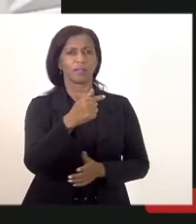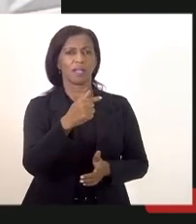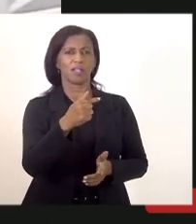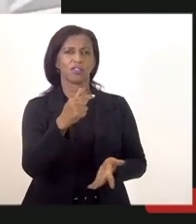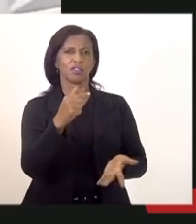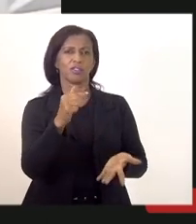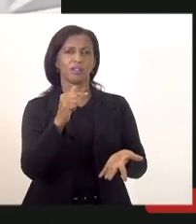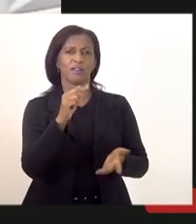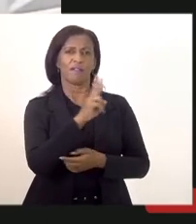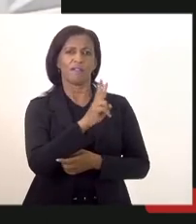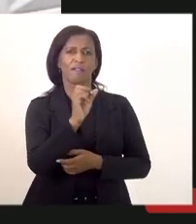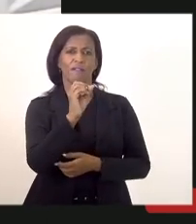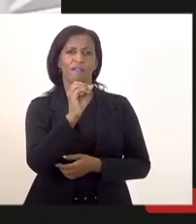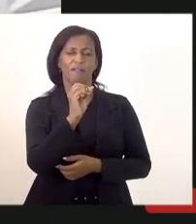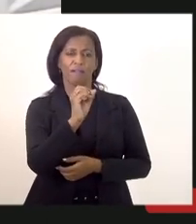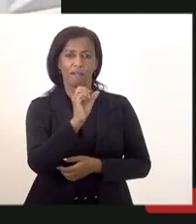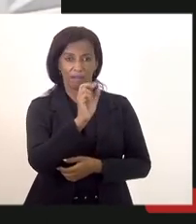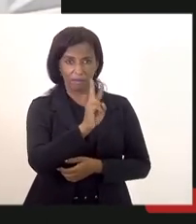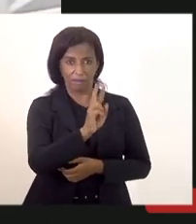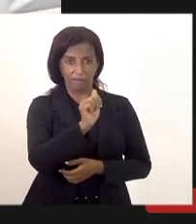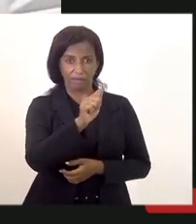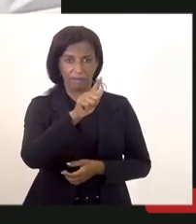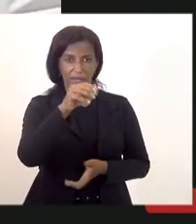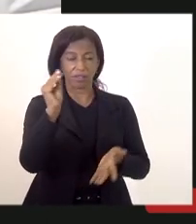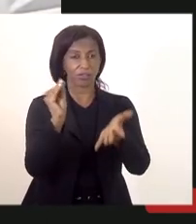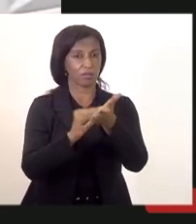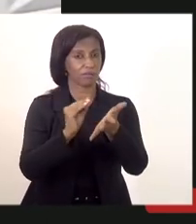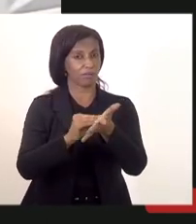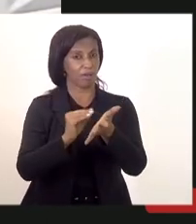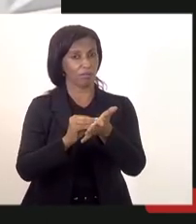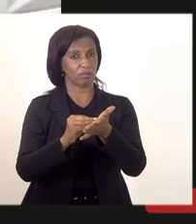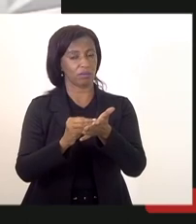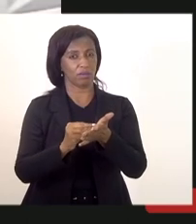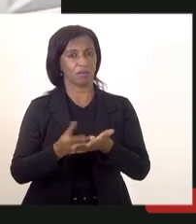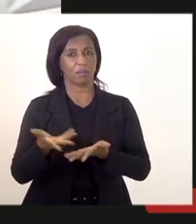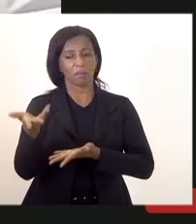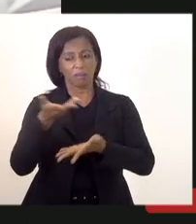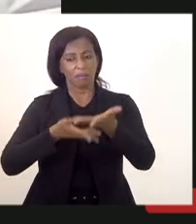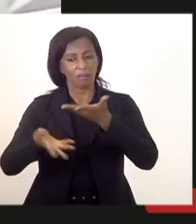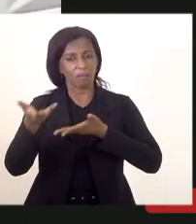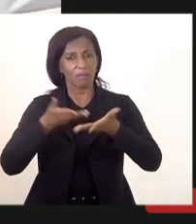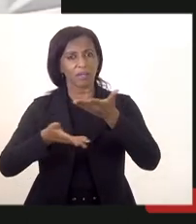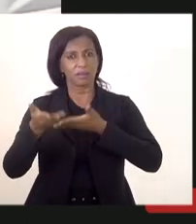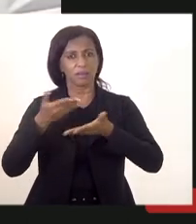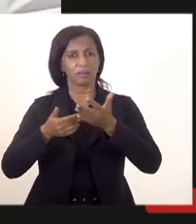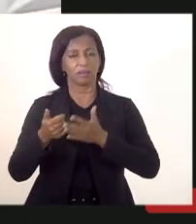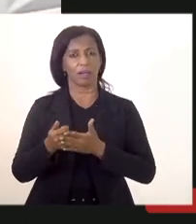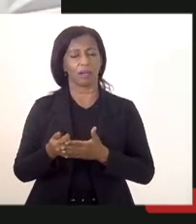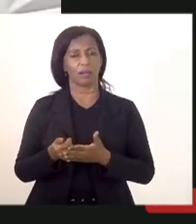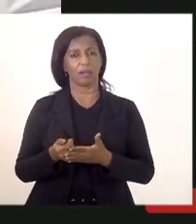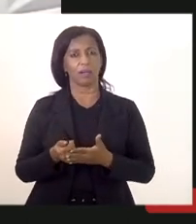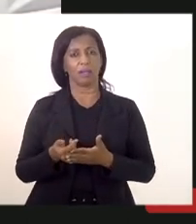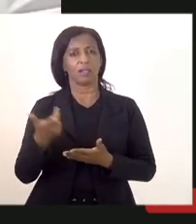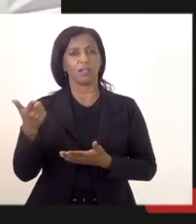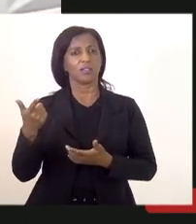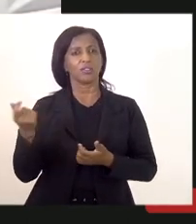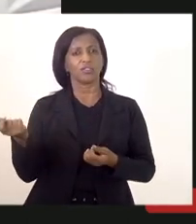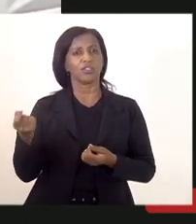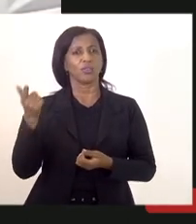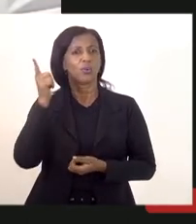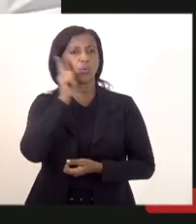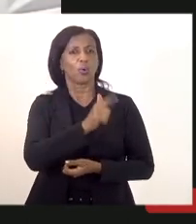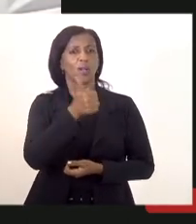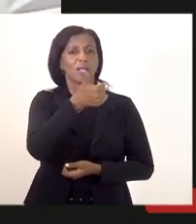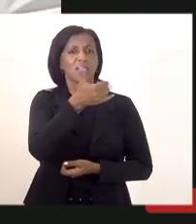né retirando as 13 restando assim para poder participar do processo seletivo com a finalidade de preencher as 100